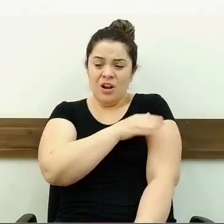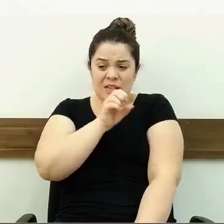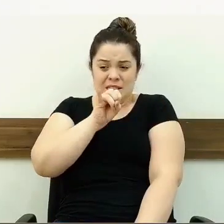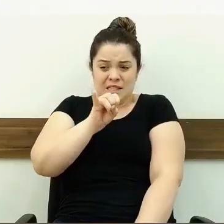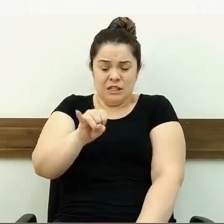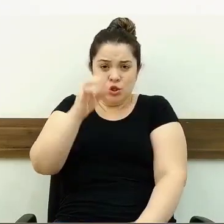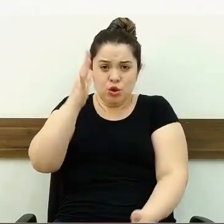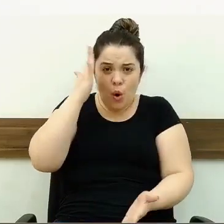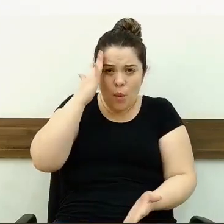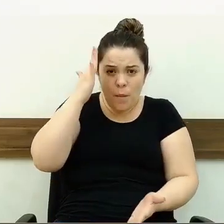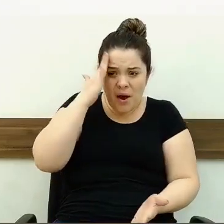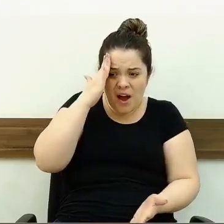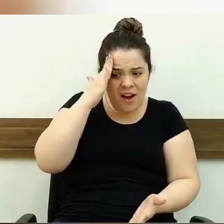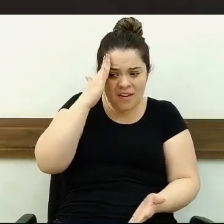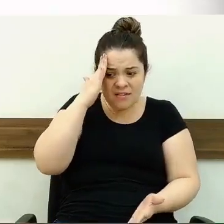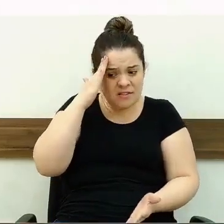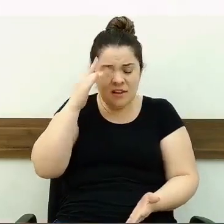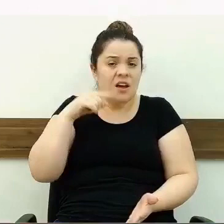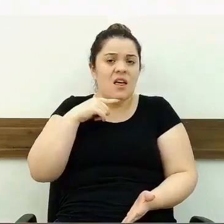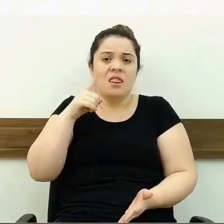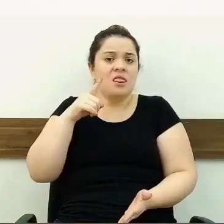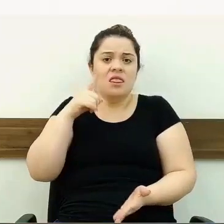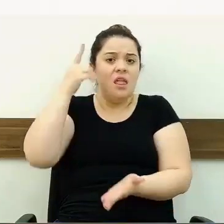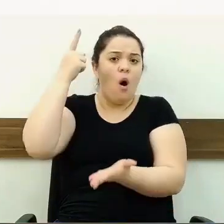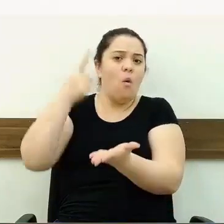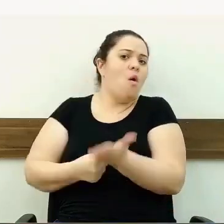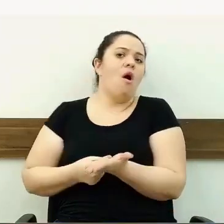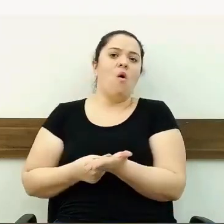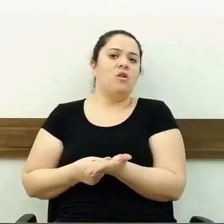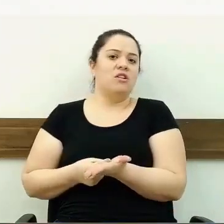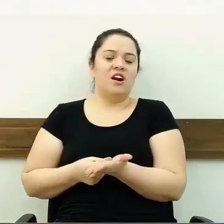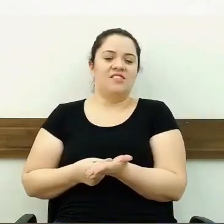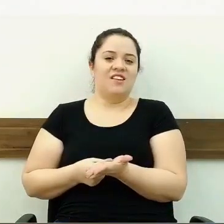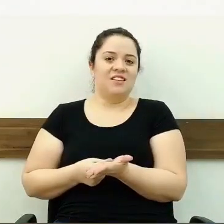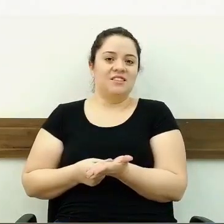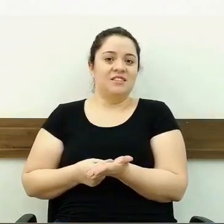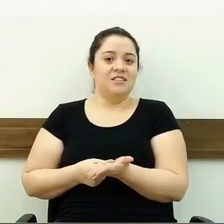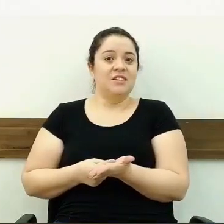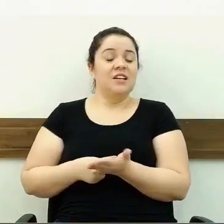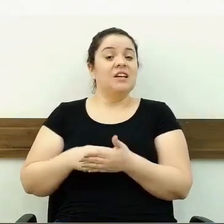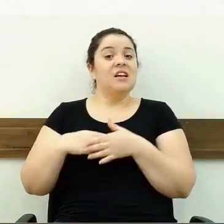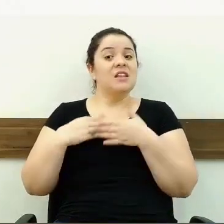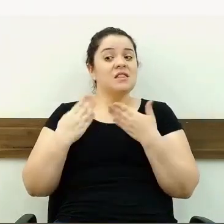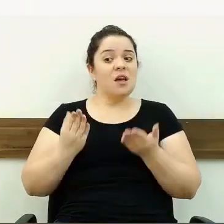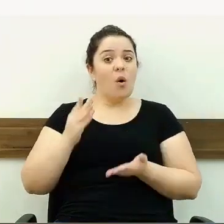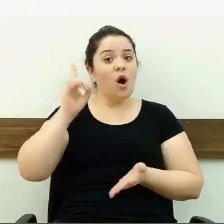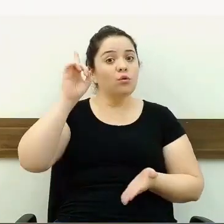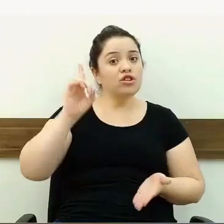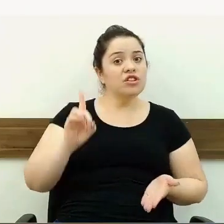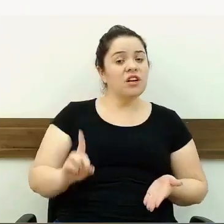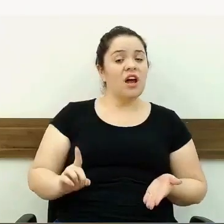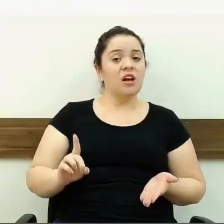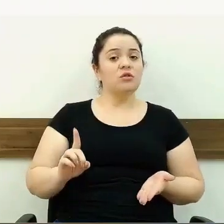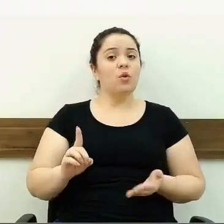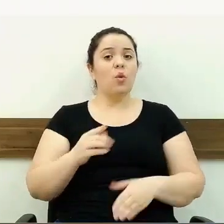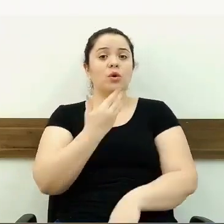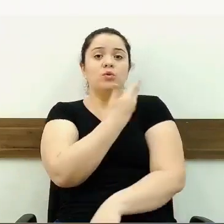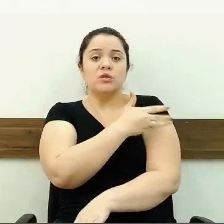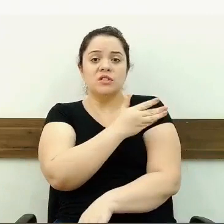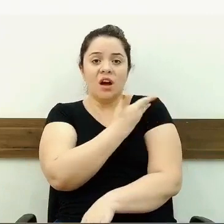esse direito, nem teria contratado. Então, assim, é um direito, enquanto estágio, ter essa